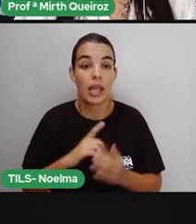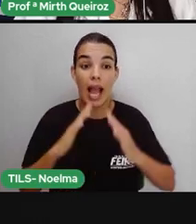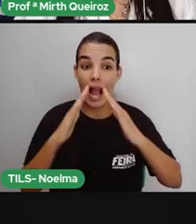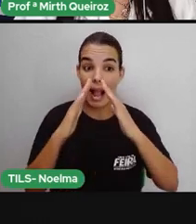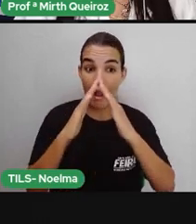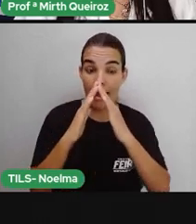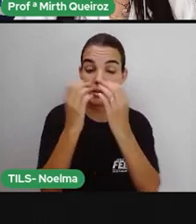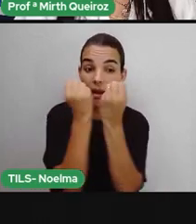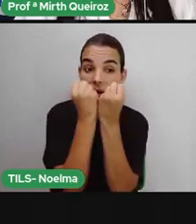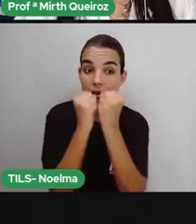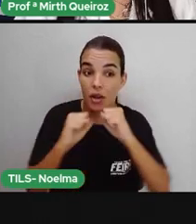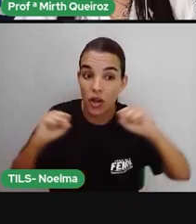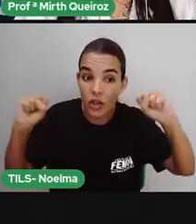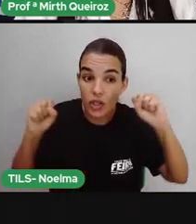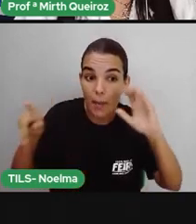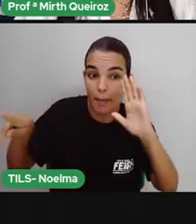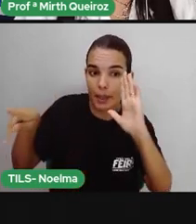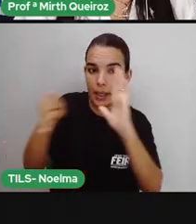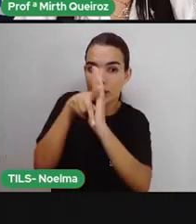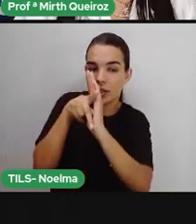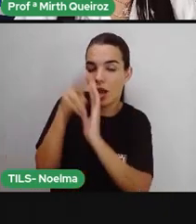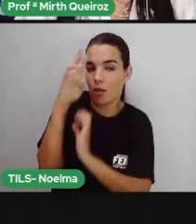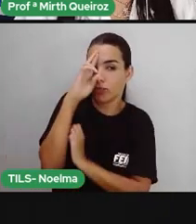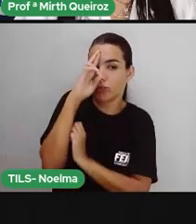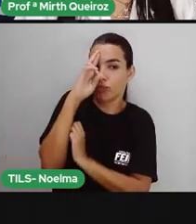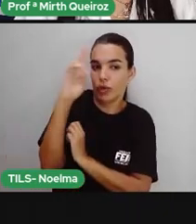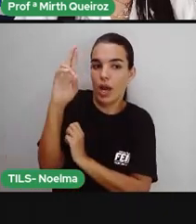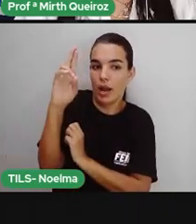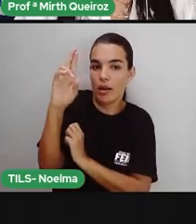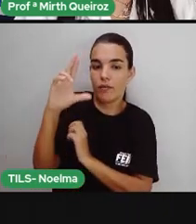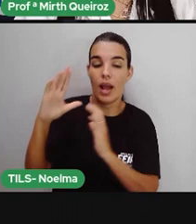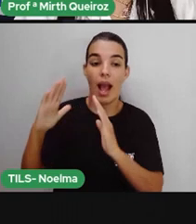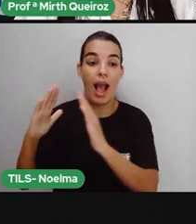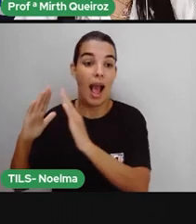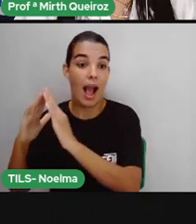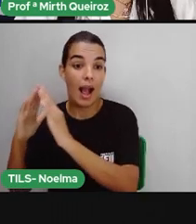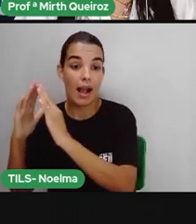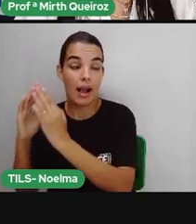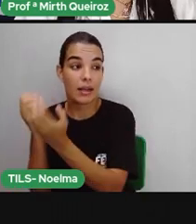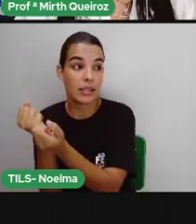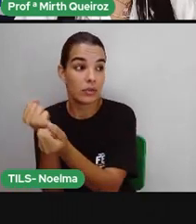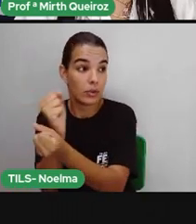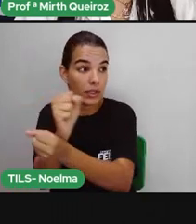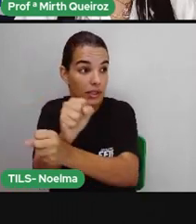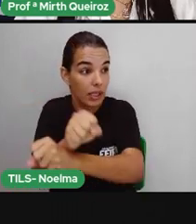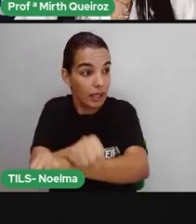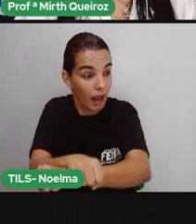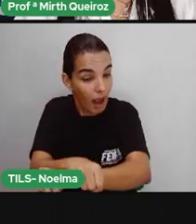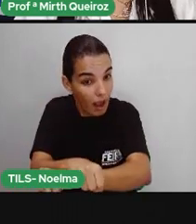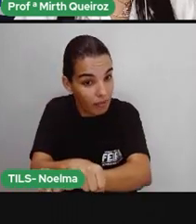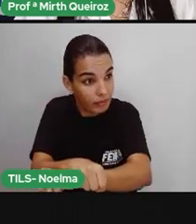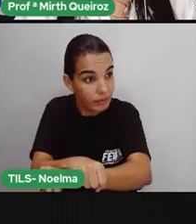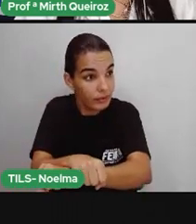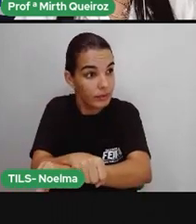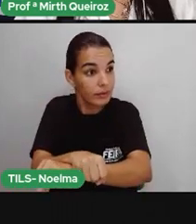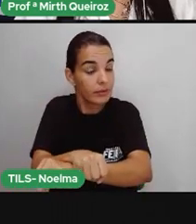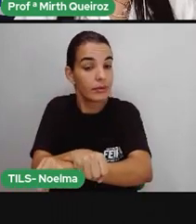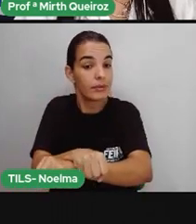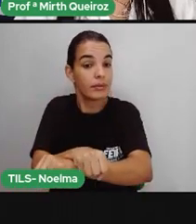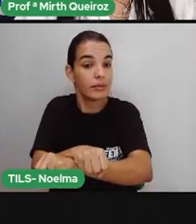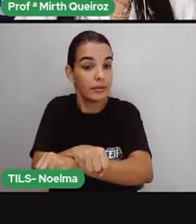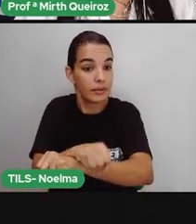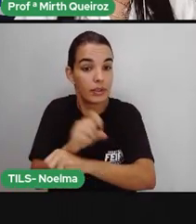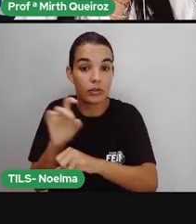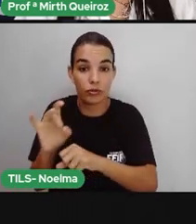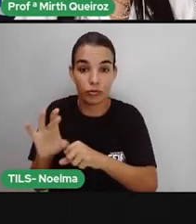grande, aqui. A senzala, que era onde ficavam os escravos. A casa grande é